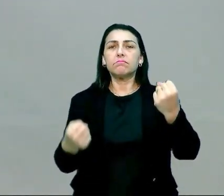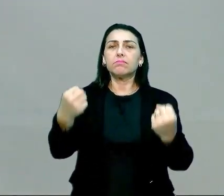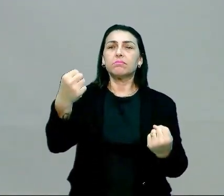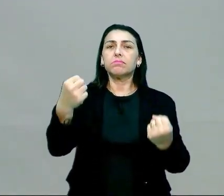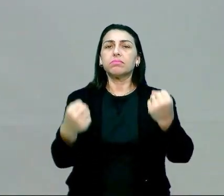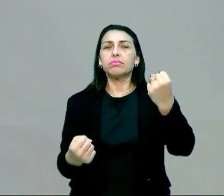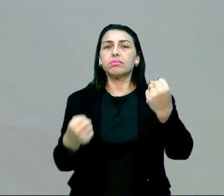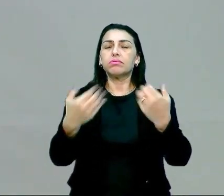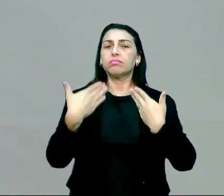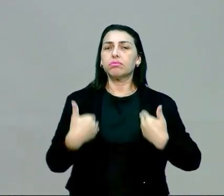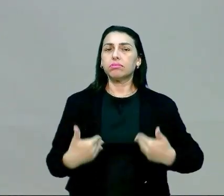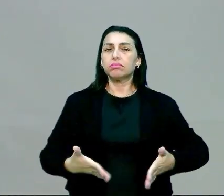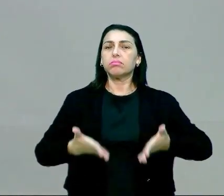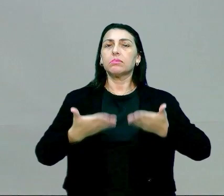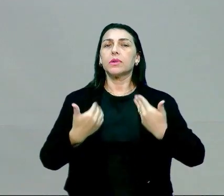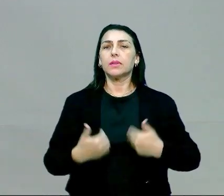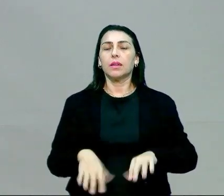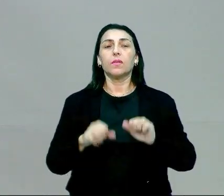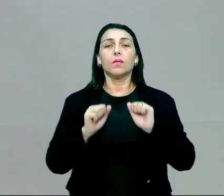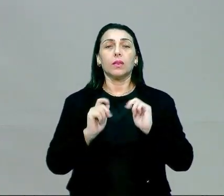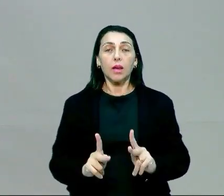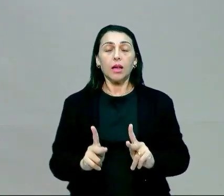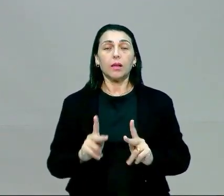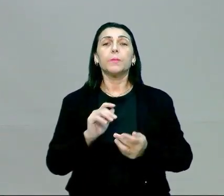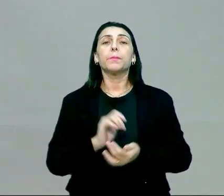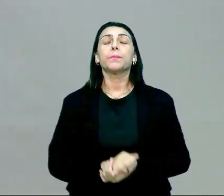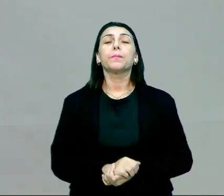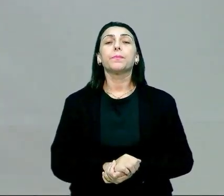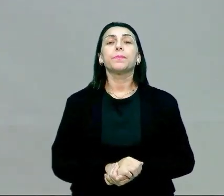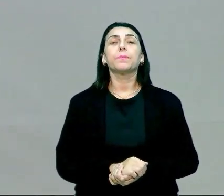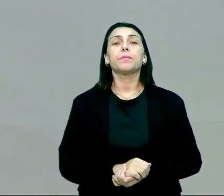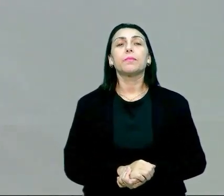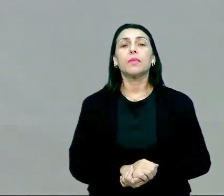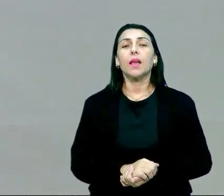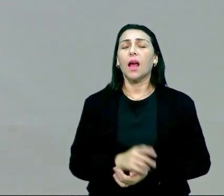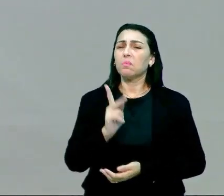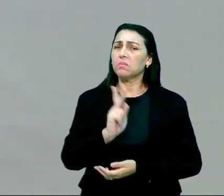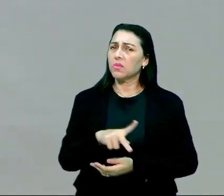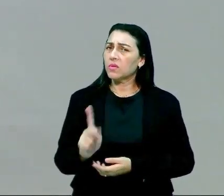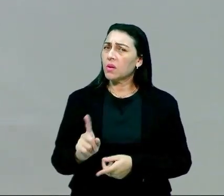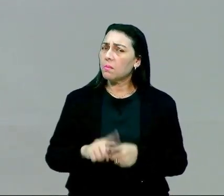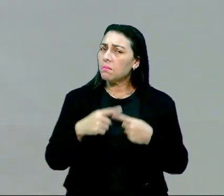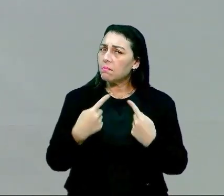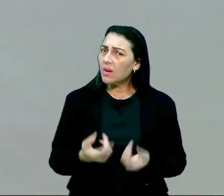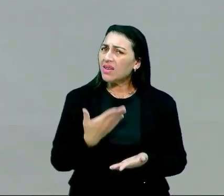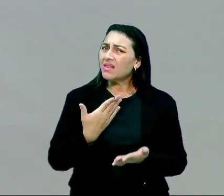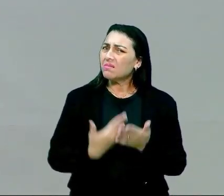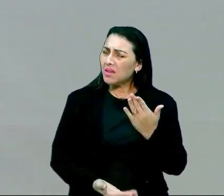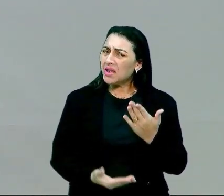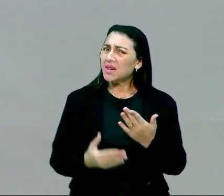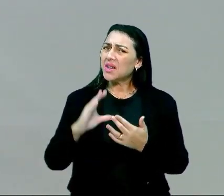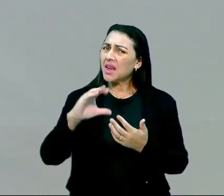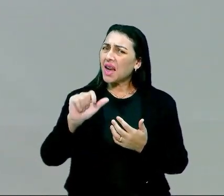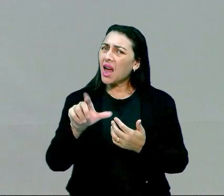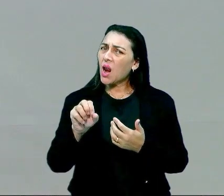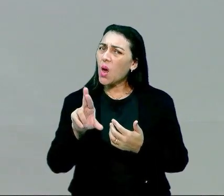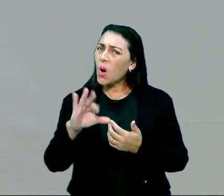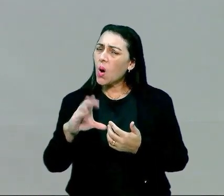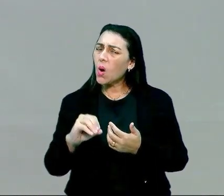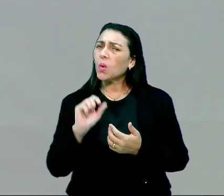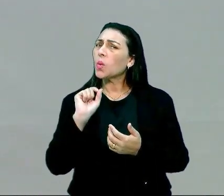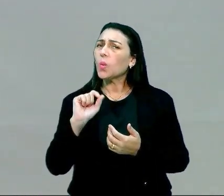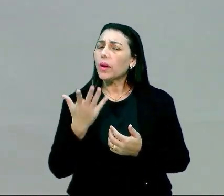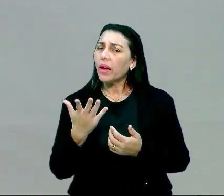aqui é uma coisa mais leve, tranquilo? Então, é esse direcionamento. E aí, ah, professor, mas esse gasto calórico consiste em quê? Essa